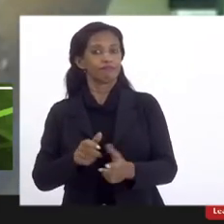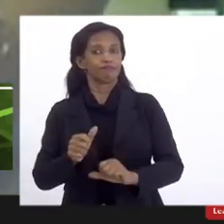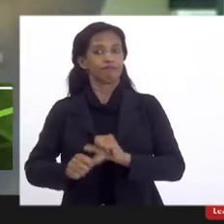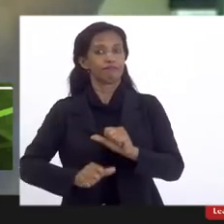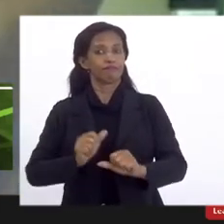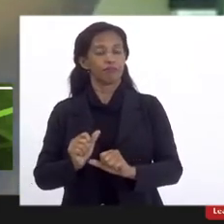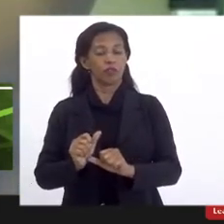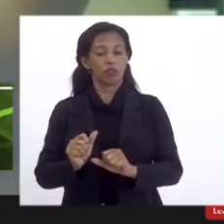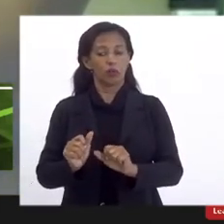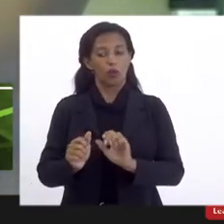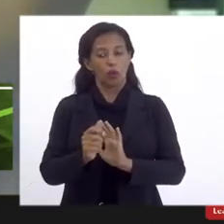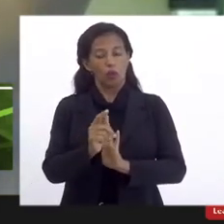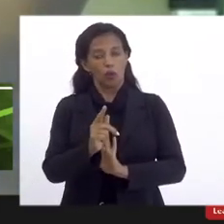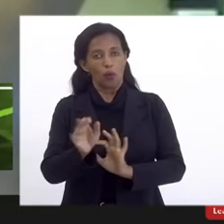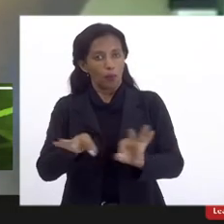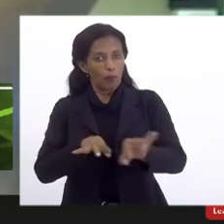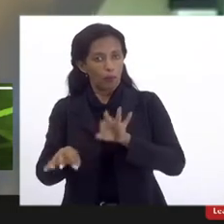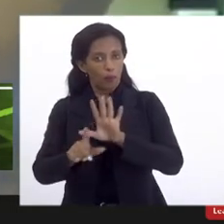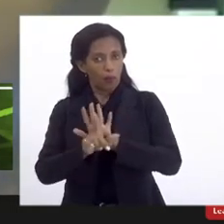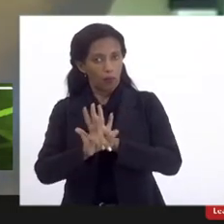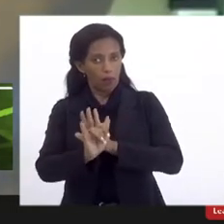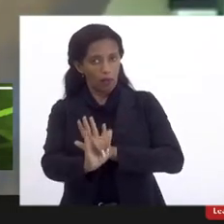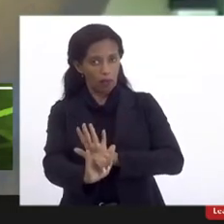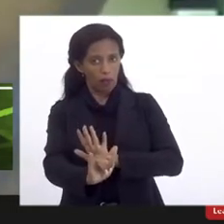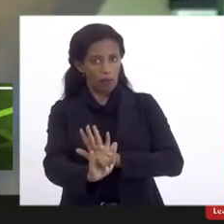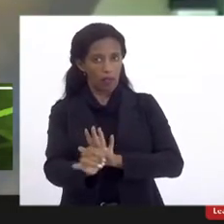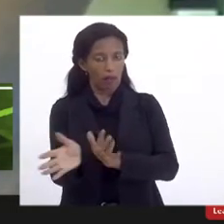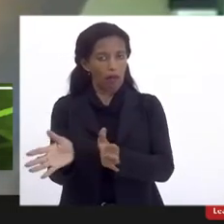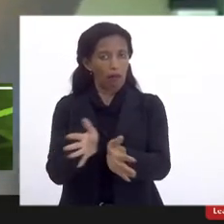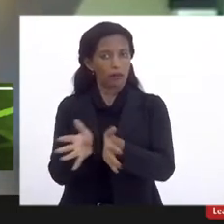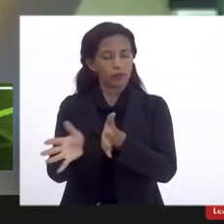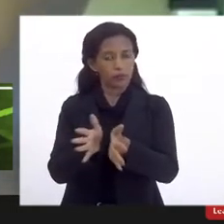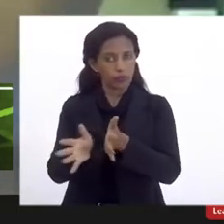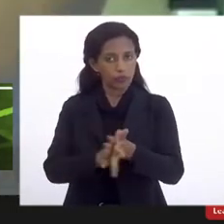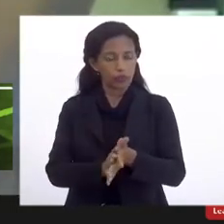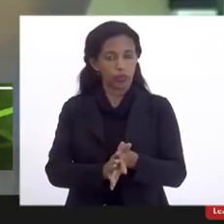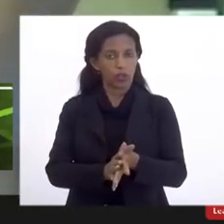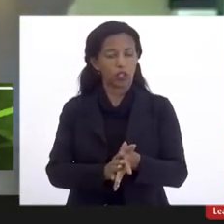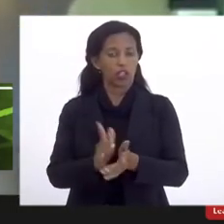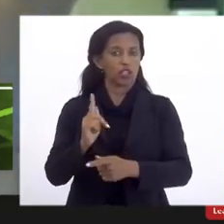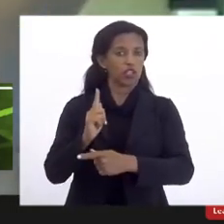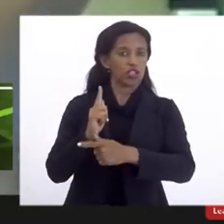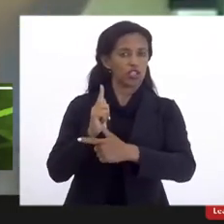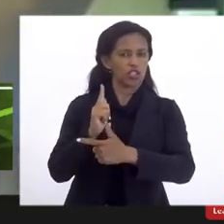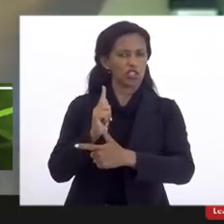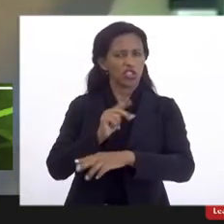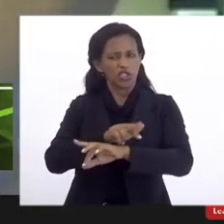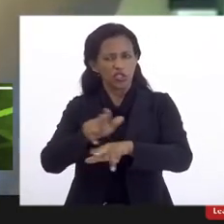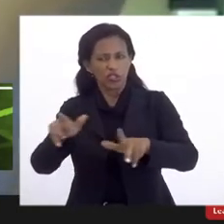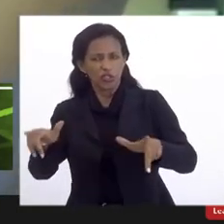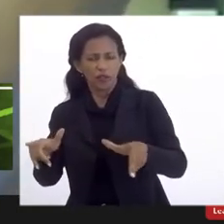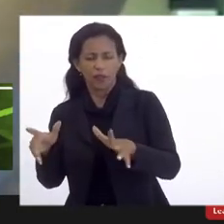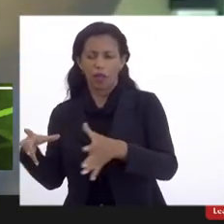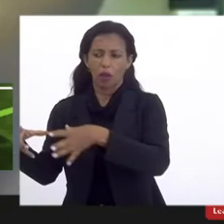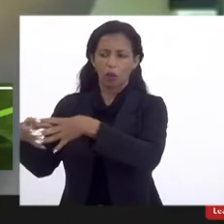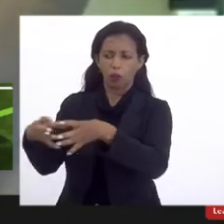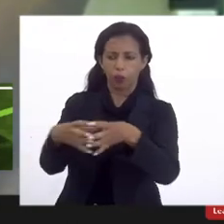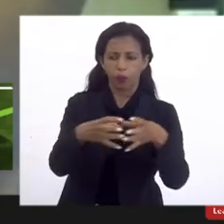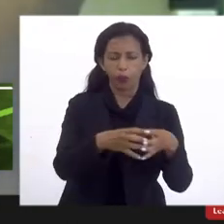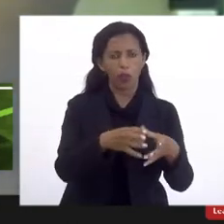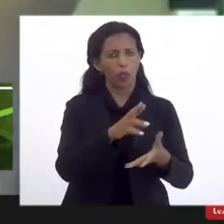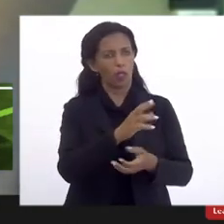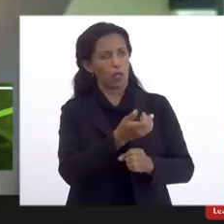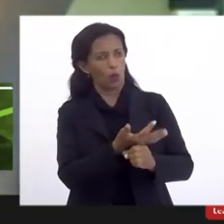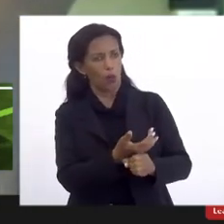projeto de lei nesse ano, através da articulação dos diferentes setores da comunidade da OESO, da comunidade da